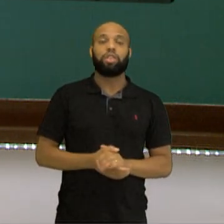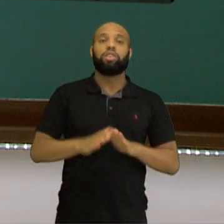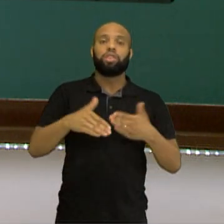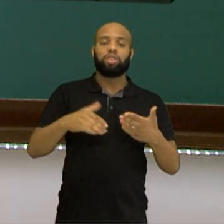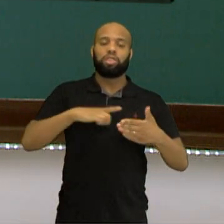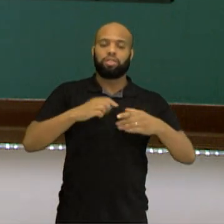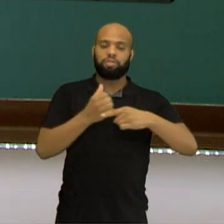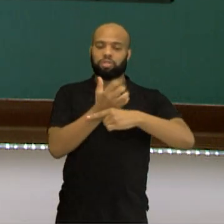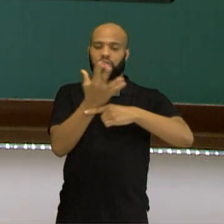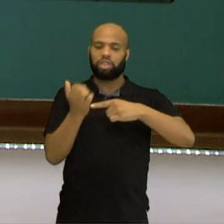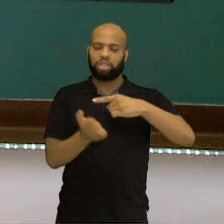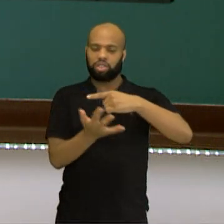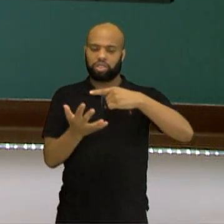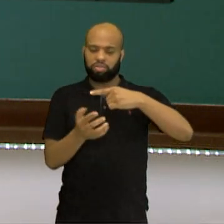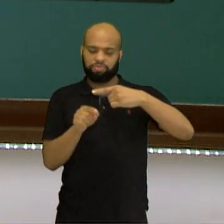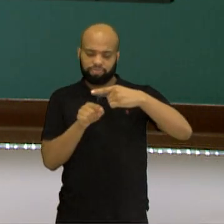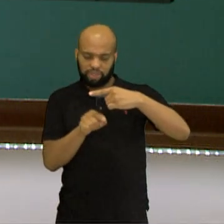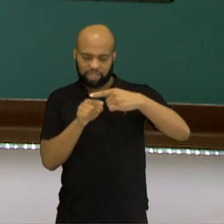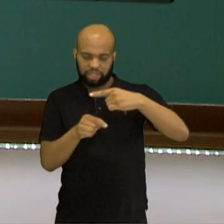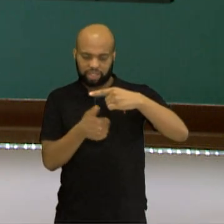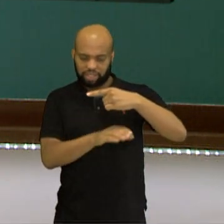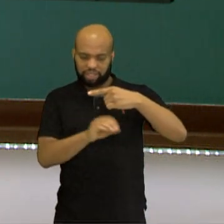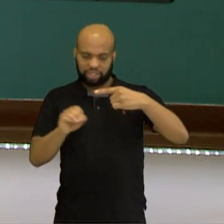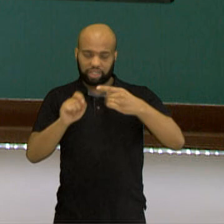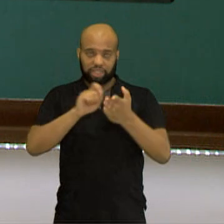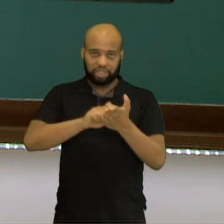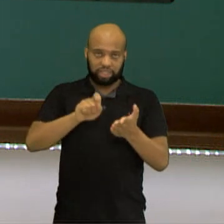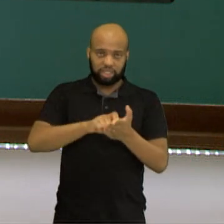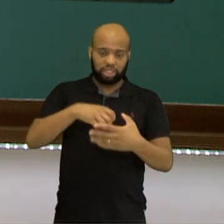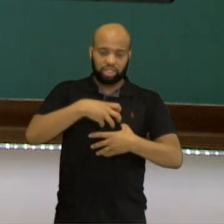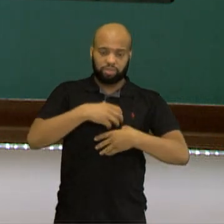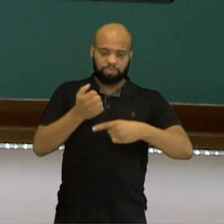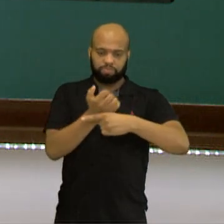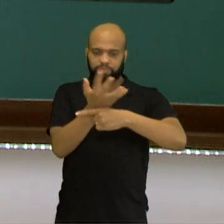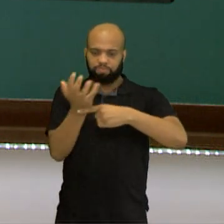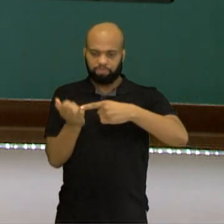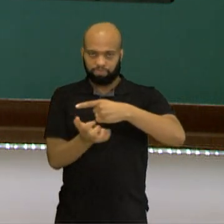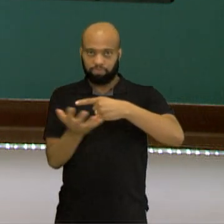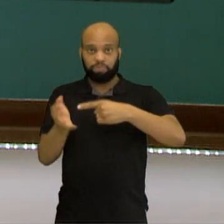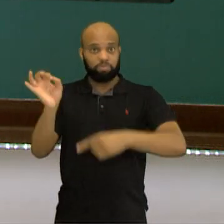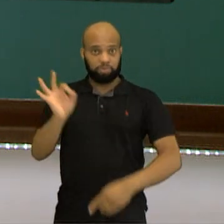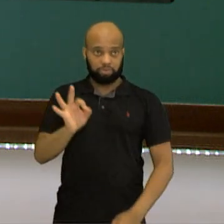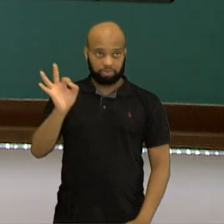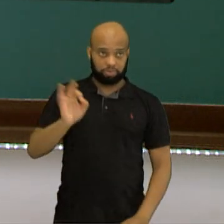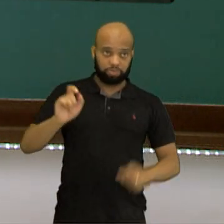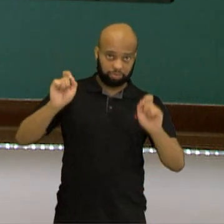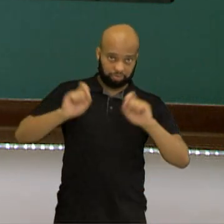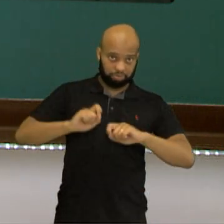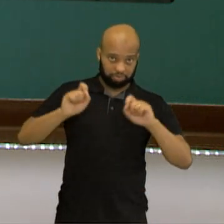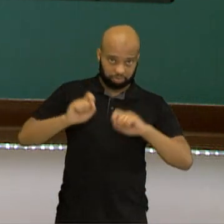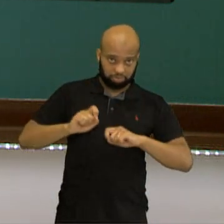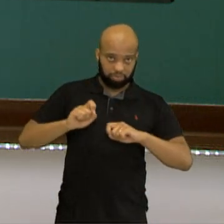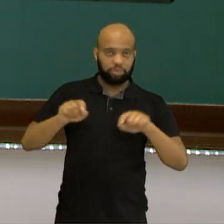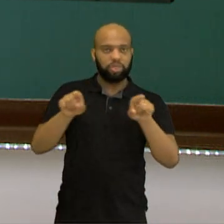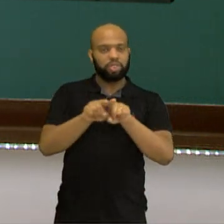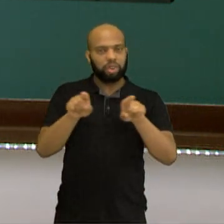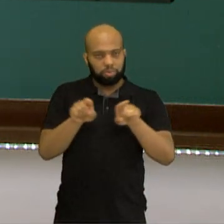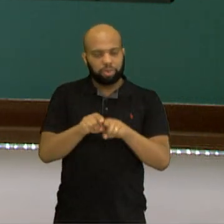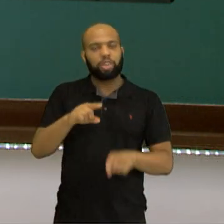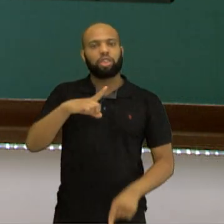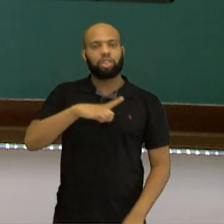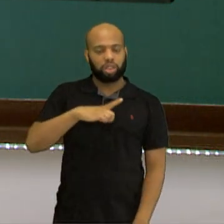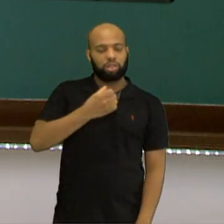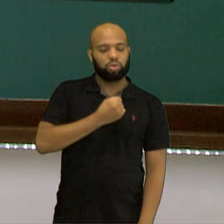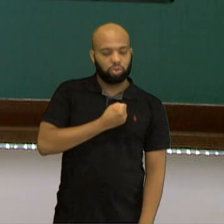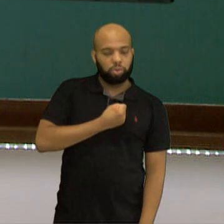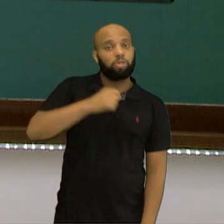fração com denominador 100 pode ser escrita na forma de porcentagem? Aliás, na forma de porcentagem e na forma